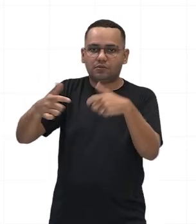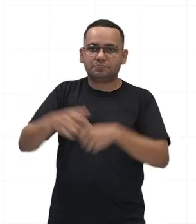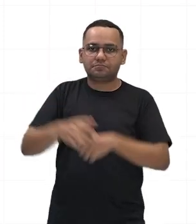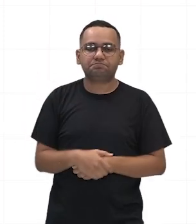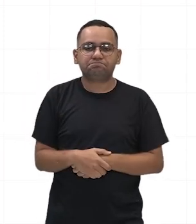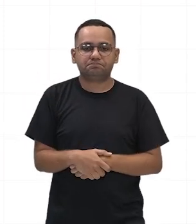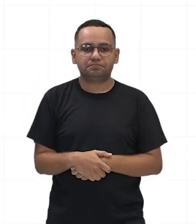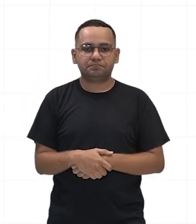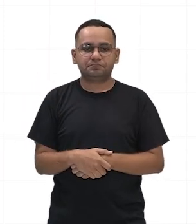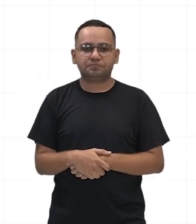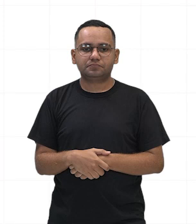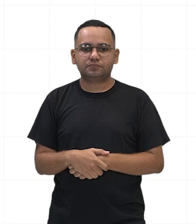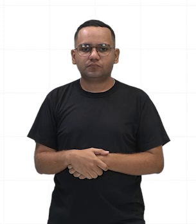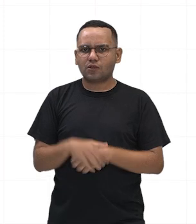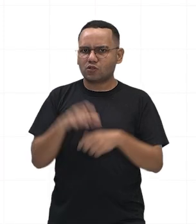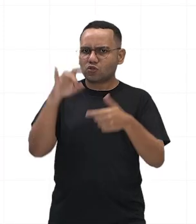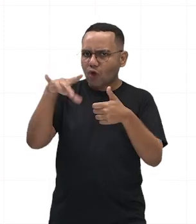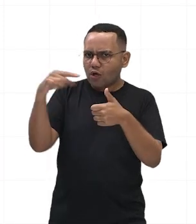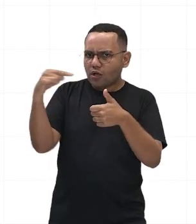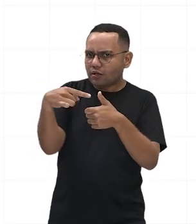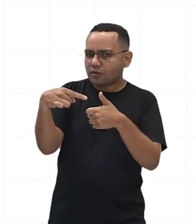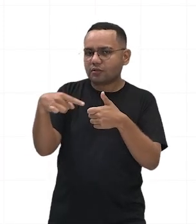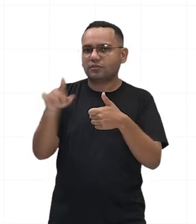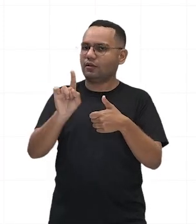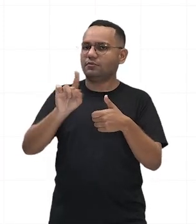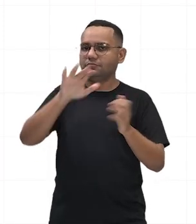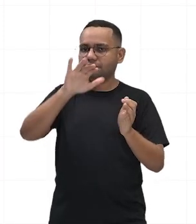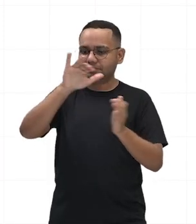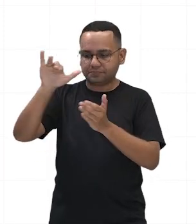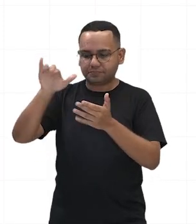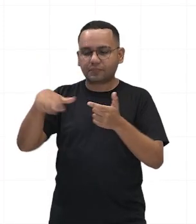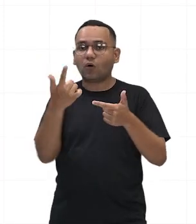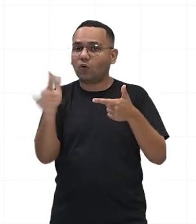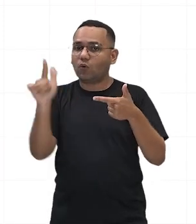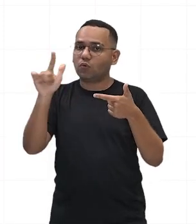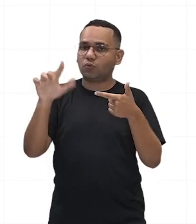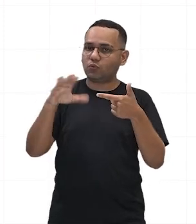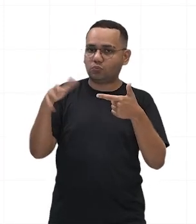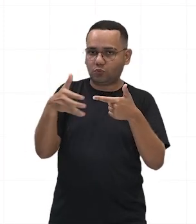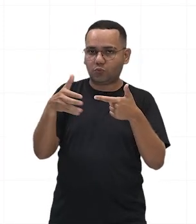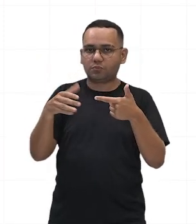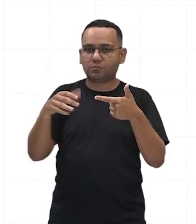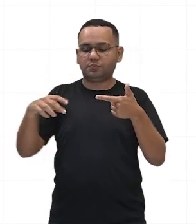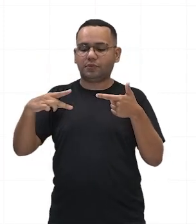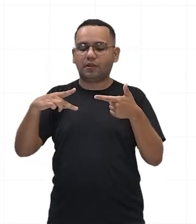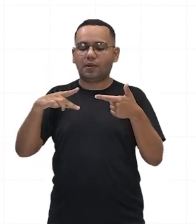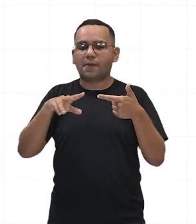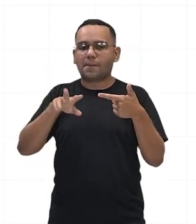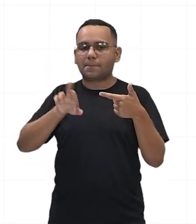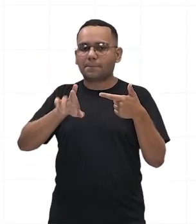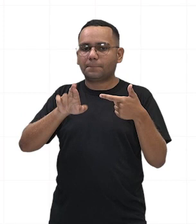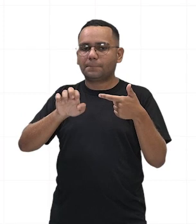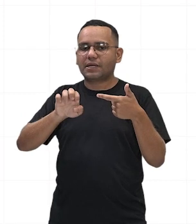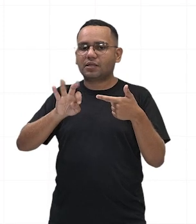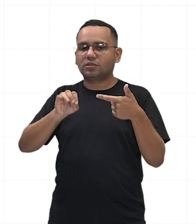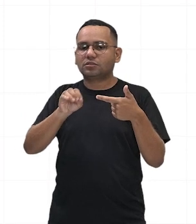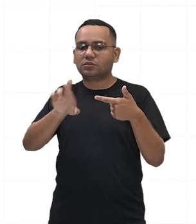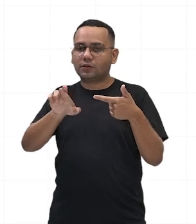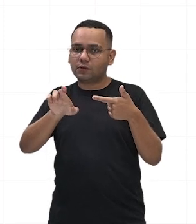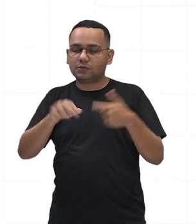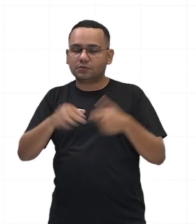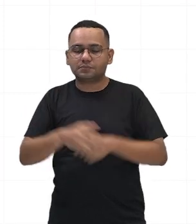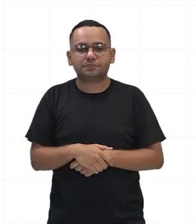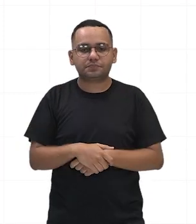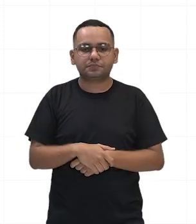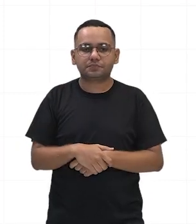Mas só era o cônsul? Não, nós tínhamos mais. Tínhamos pretores. Quem eram os pretores? Os pretores, ou pretor, era aquele